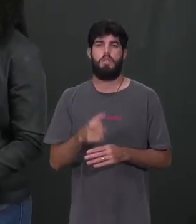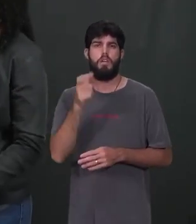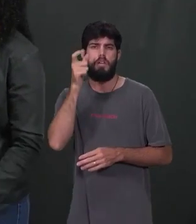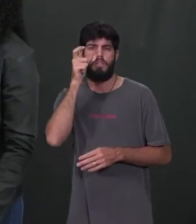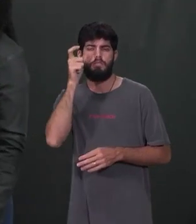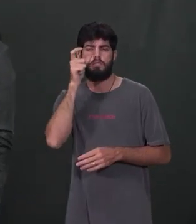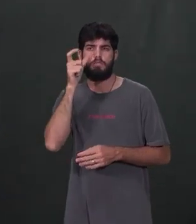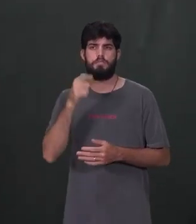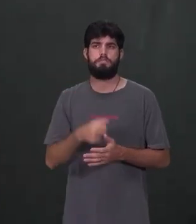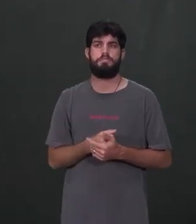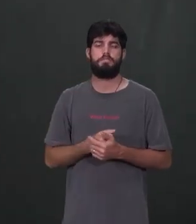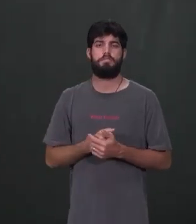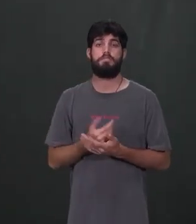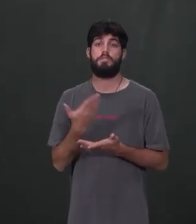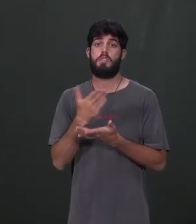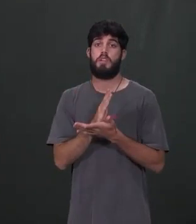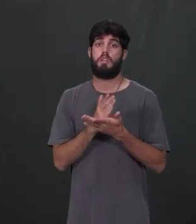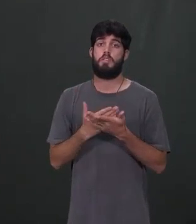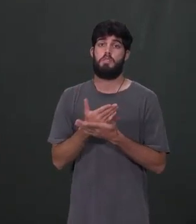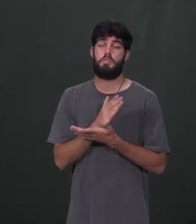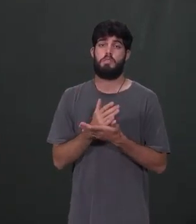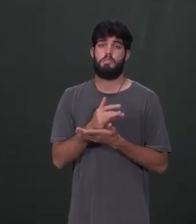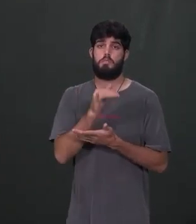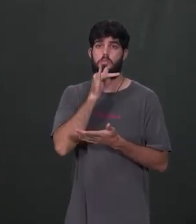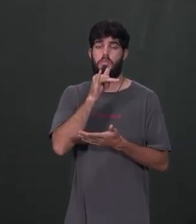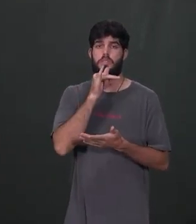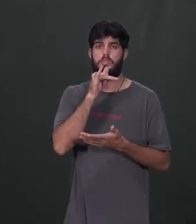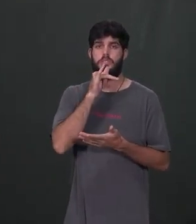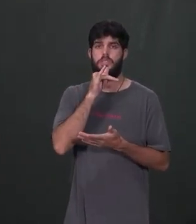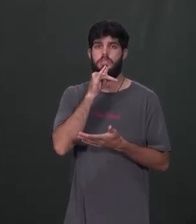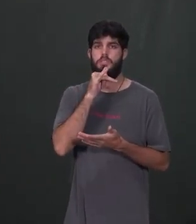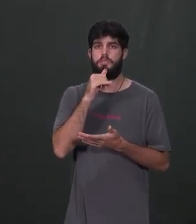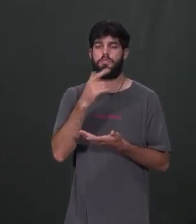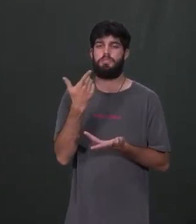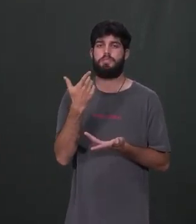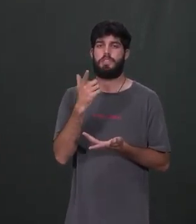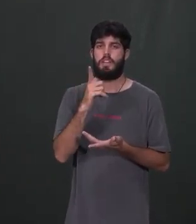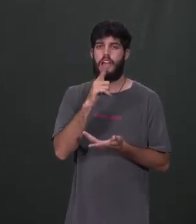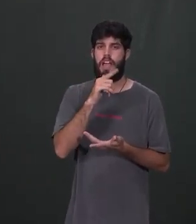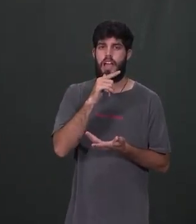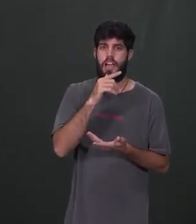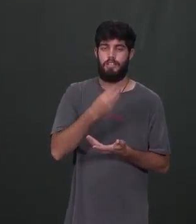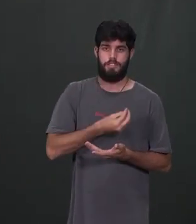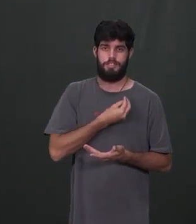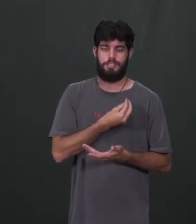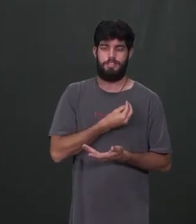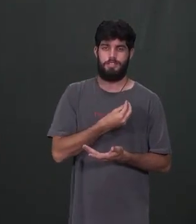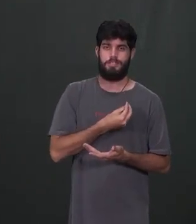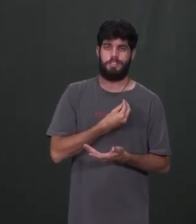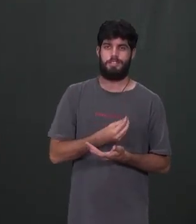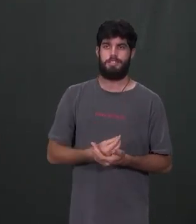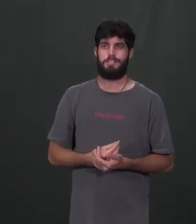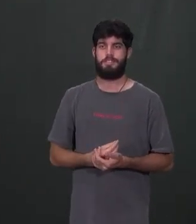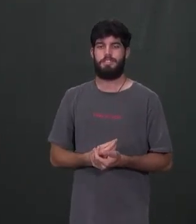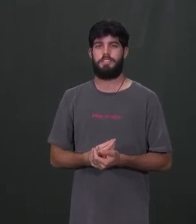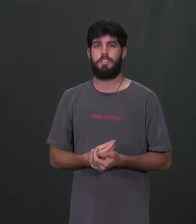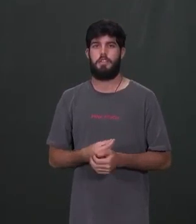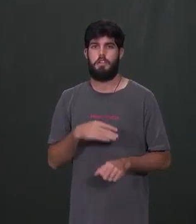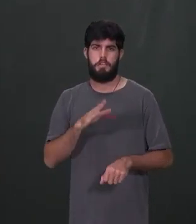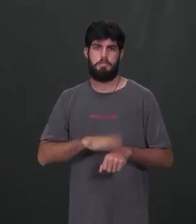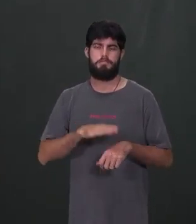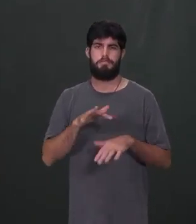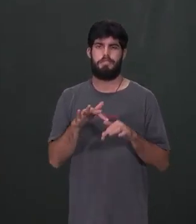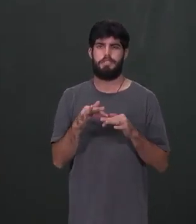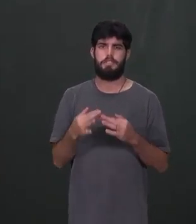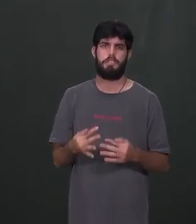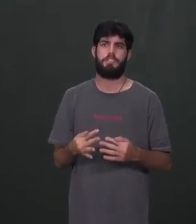Olha que interessante. Alguns quinidários, que é o grupo das águas vivas, fazem. Algumas esponjas, que são os animais mais simples